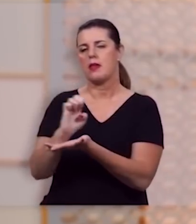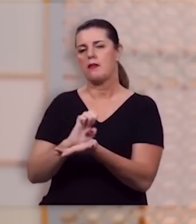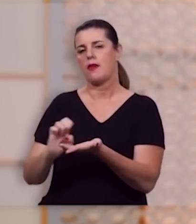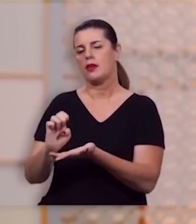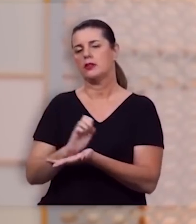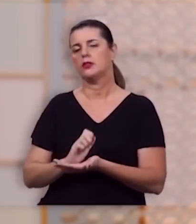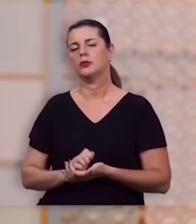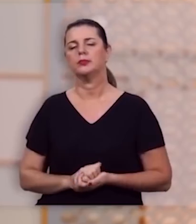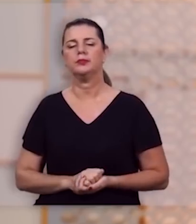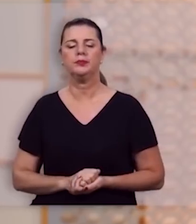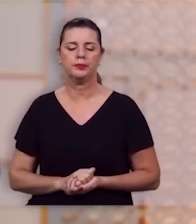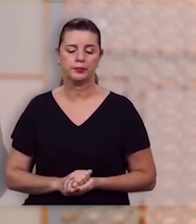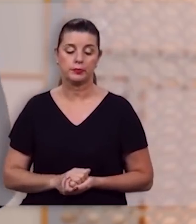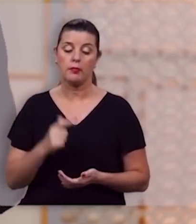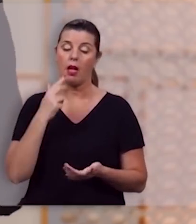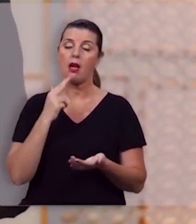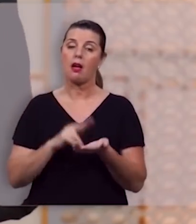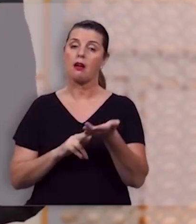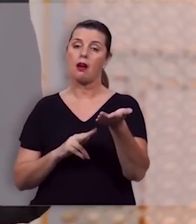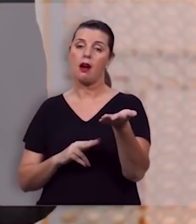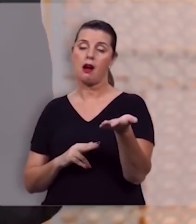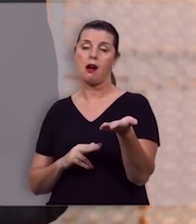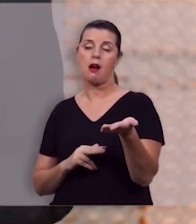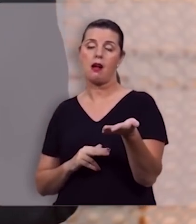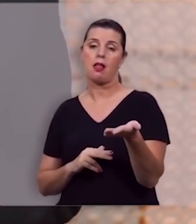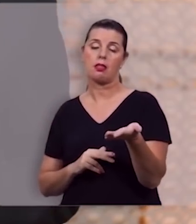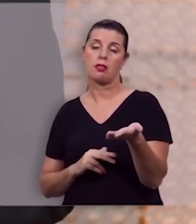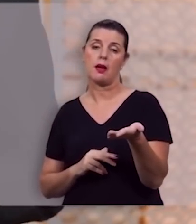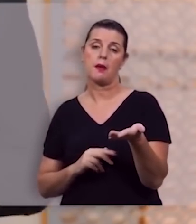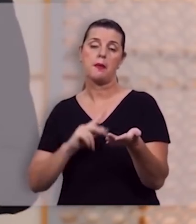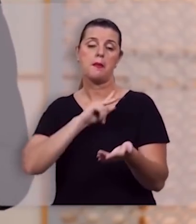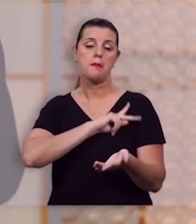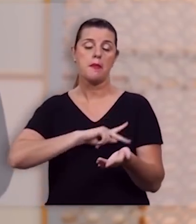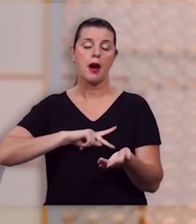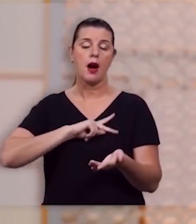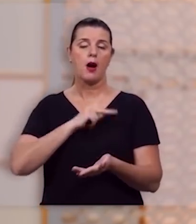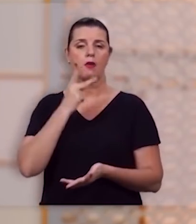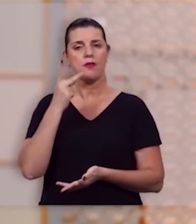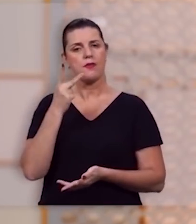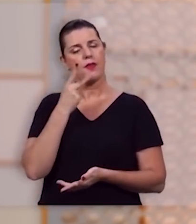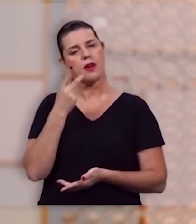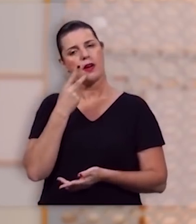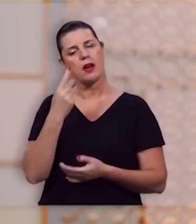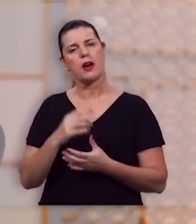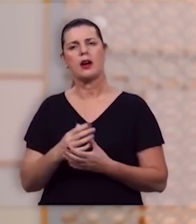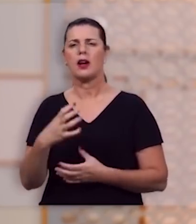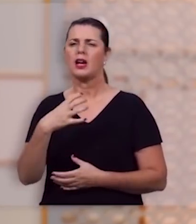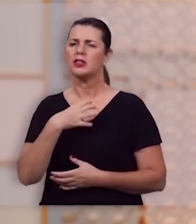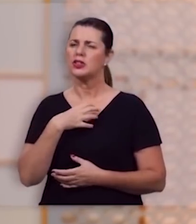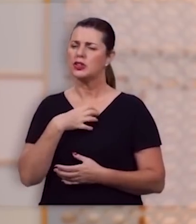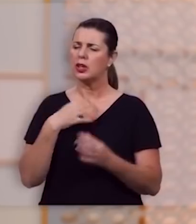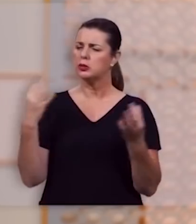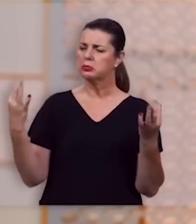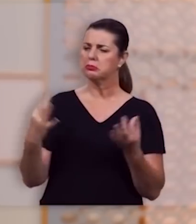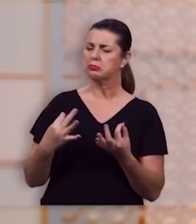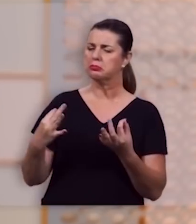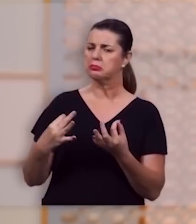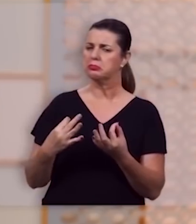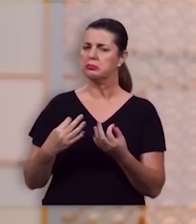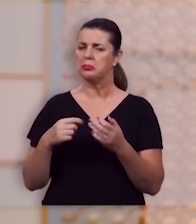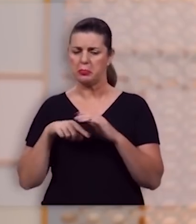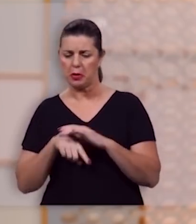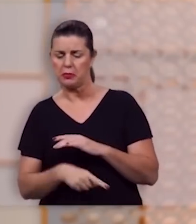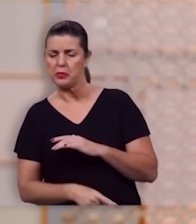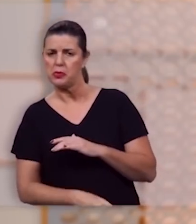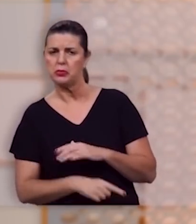nesta carta paulo trata de maneira eloquente e